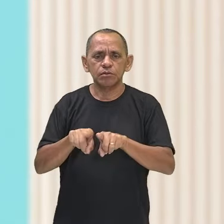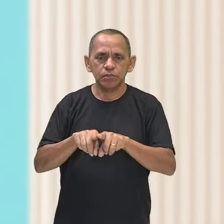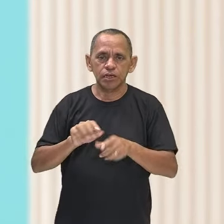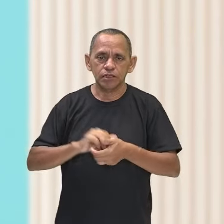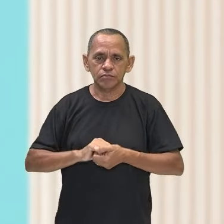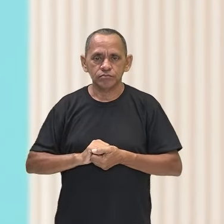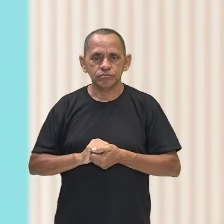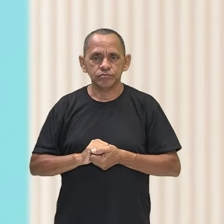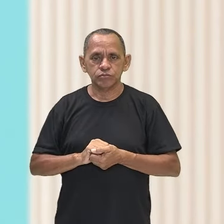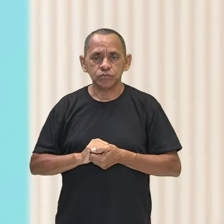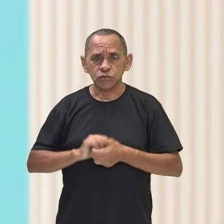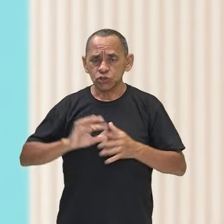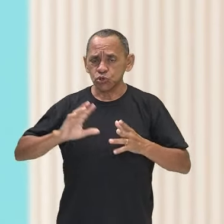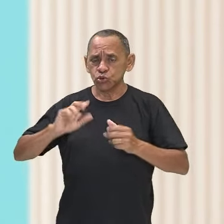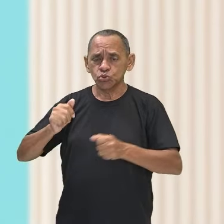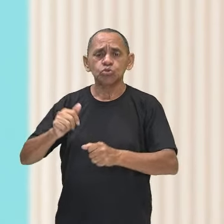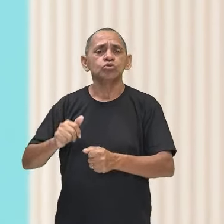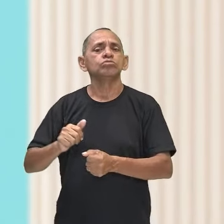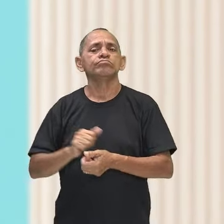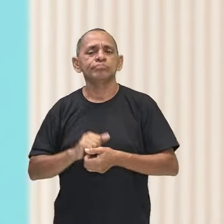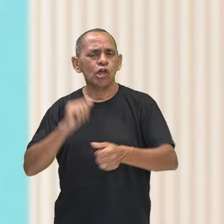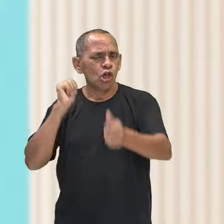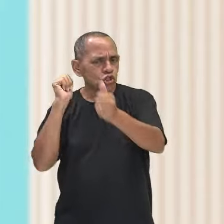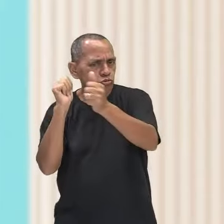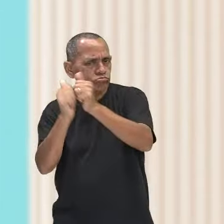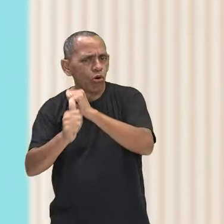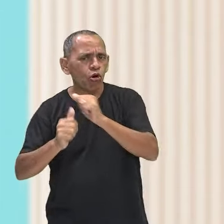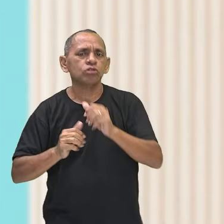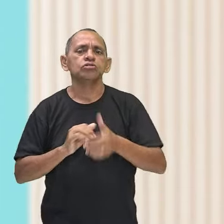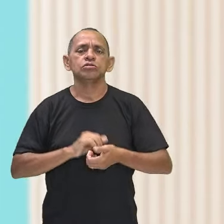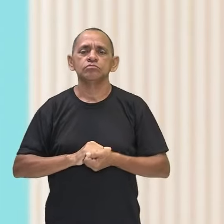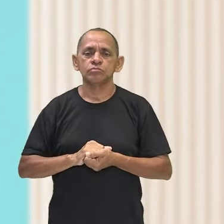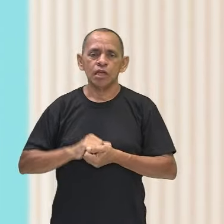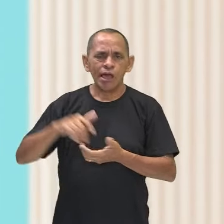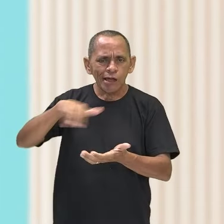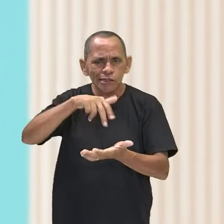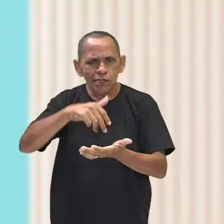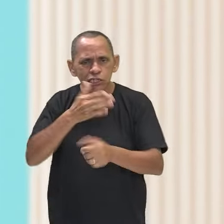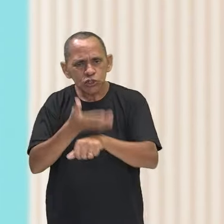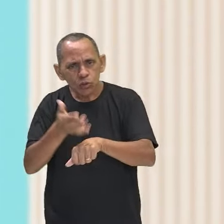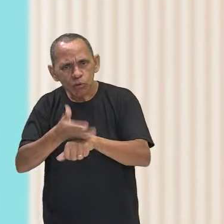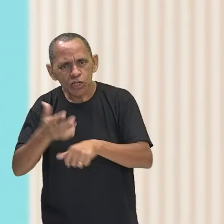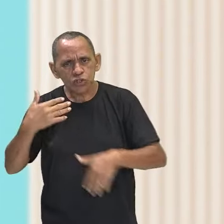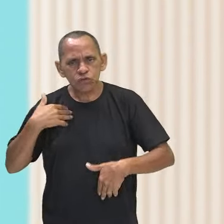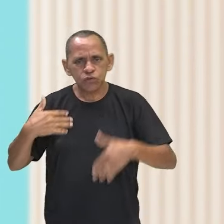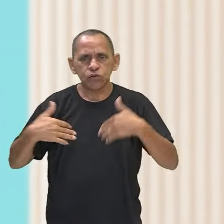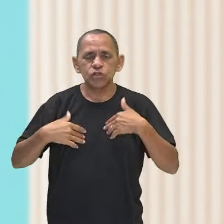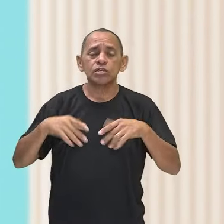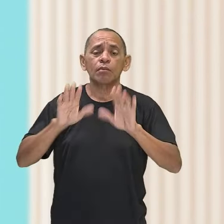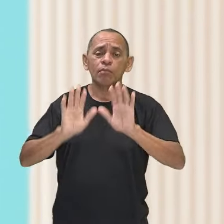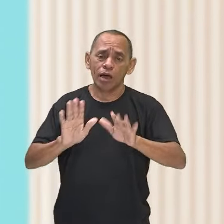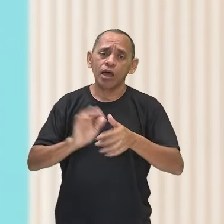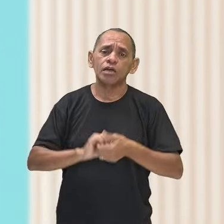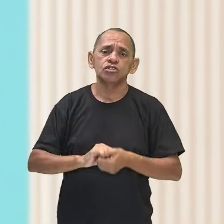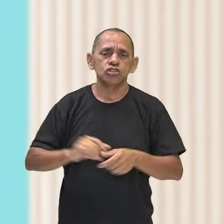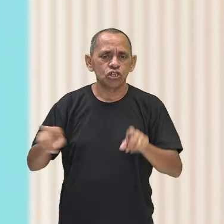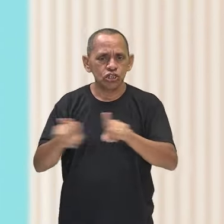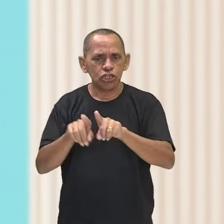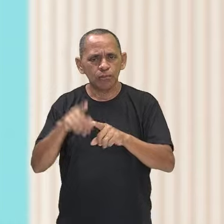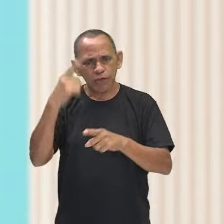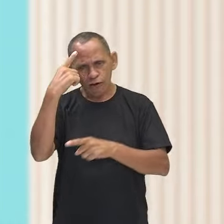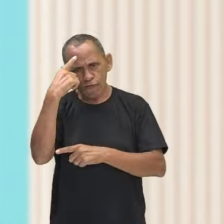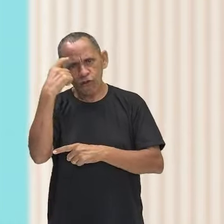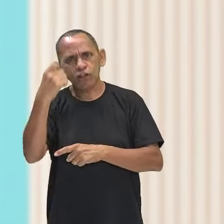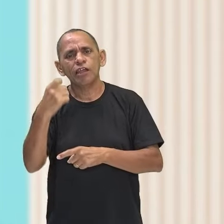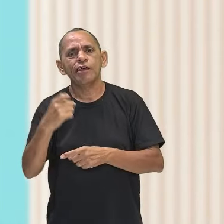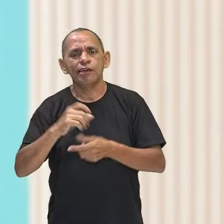os esportes, as danças, as práticas físicas, mas também essas coisas ruins como a violência, o